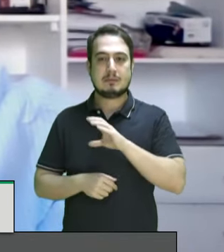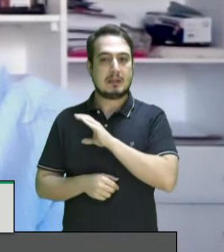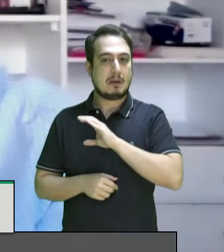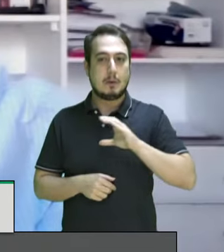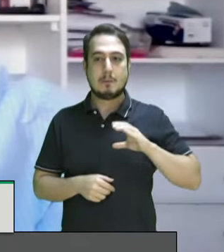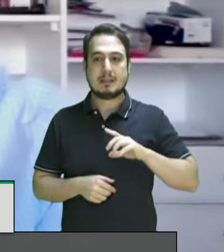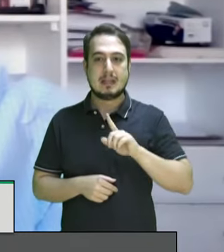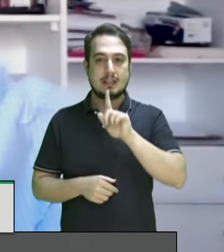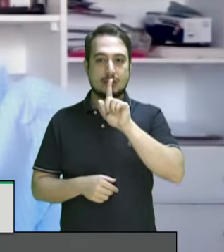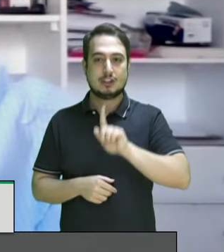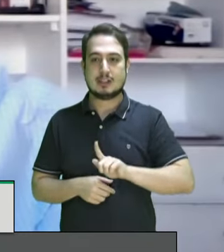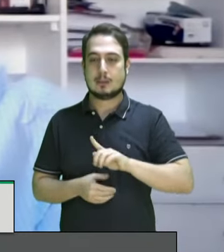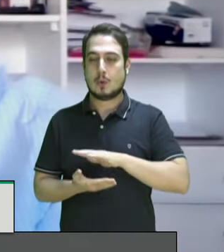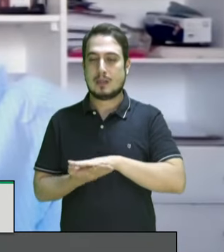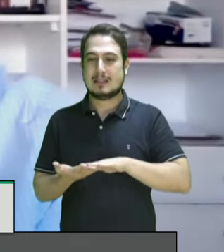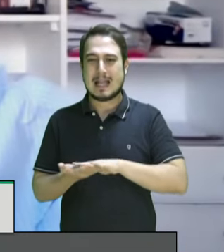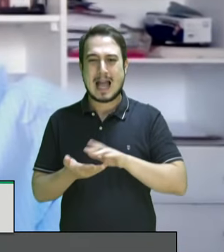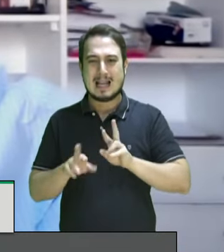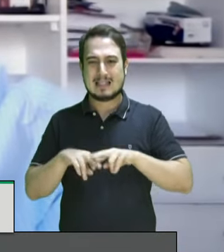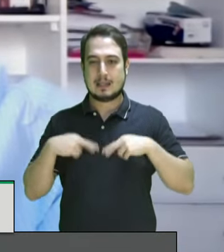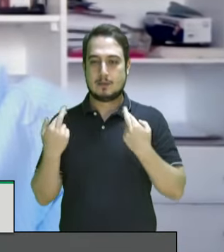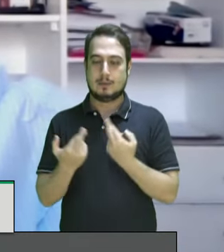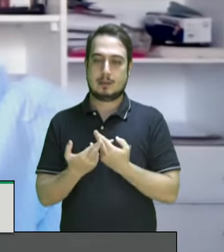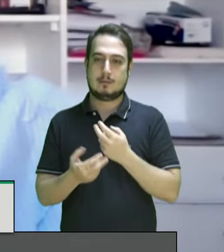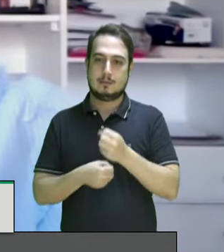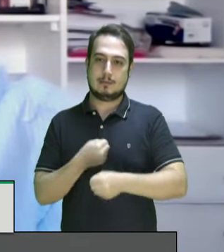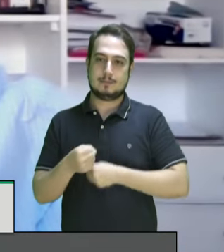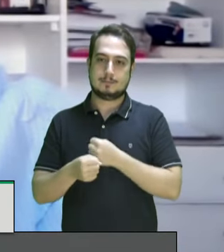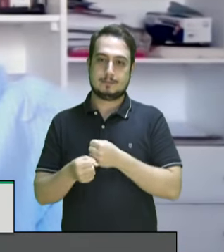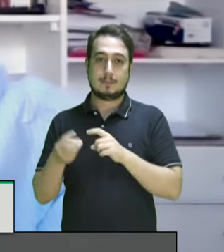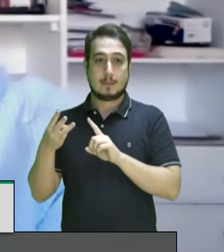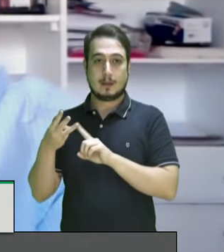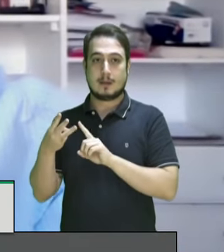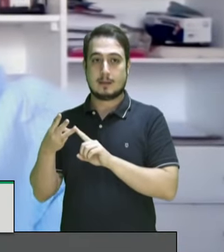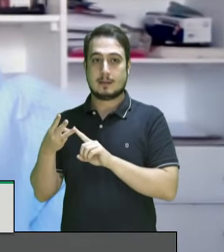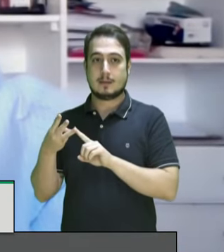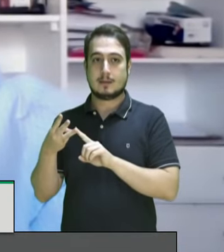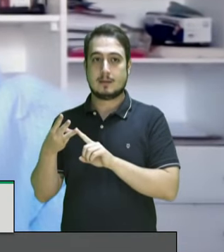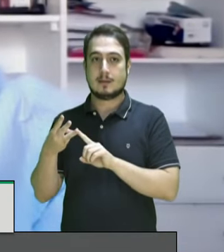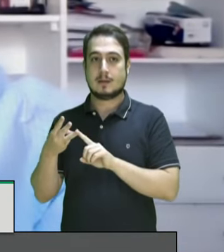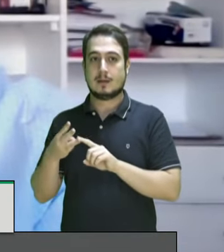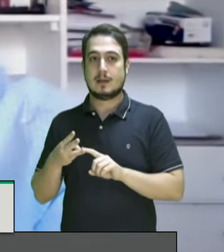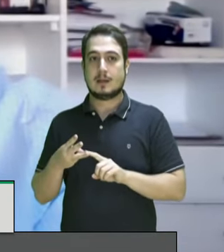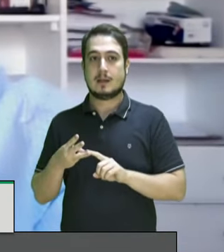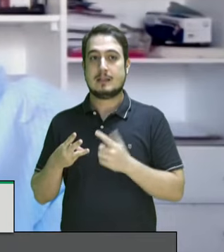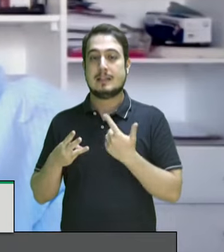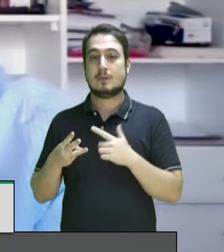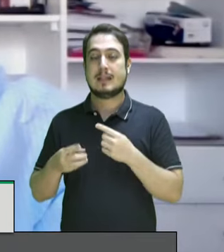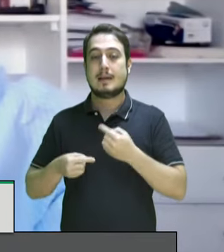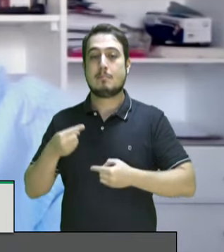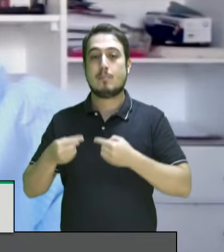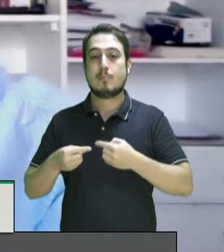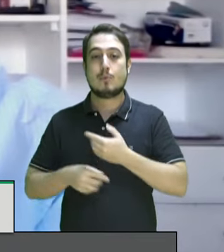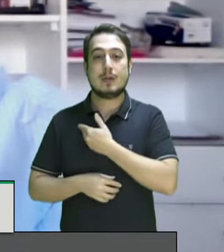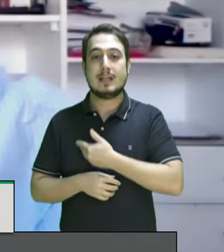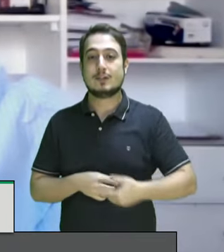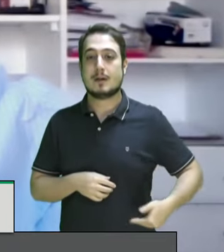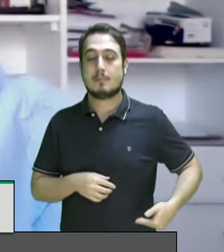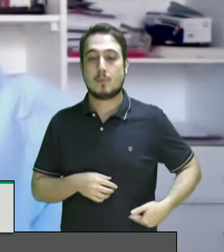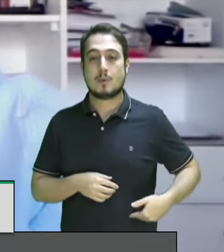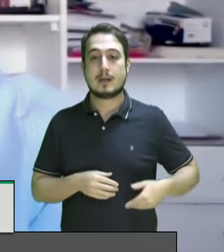reunido uma vez sequer no último ano e terceiro não foi encontrada nenhuma política compreensiva